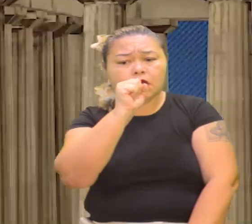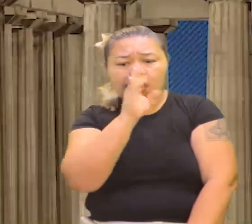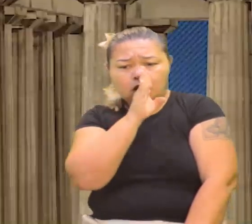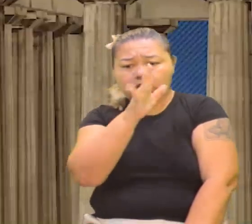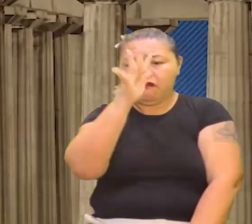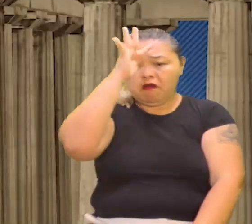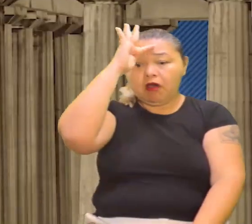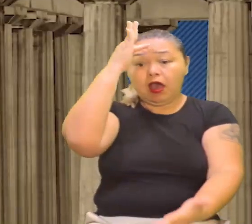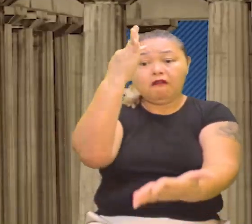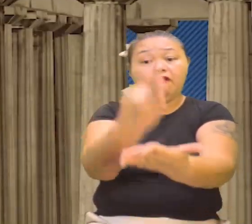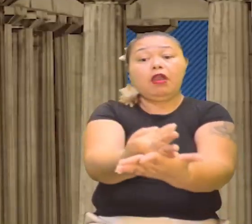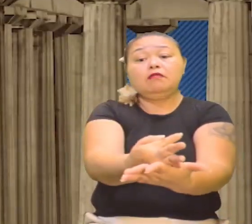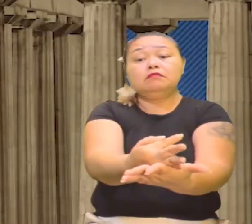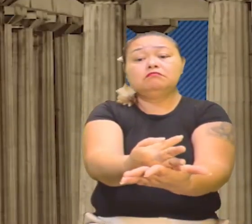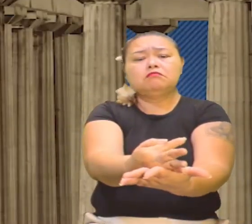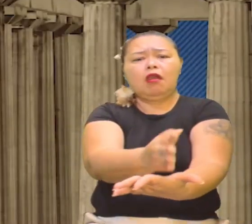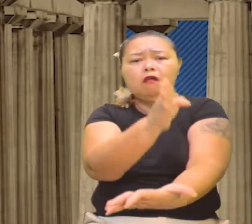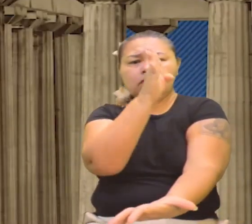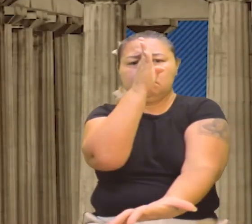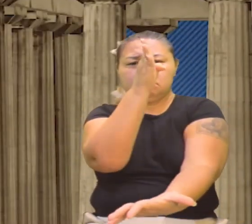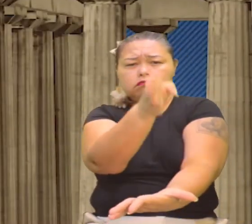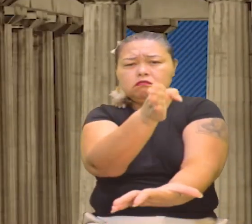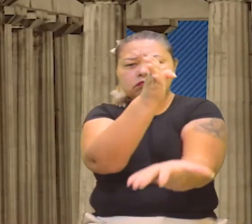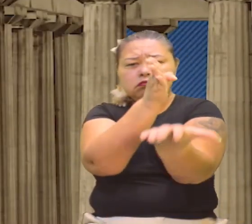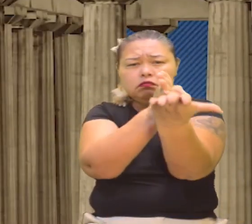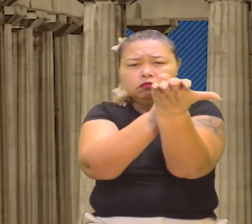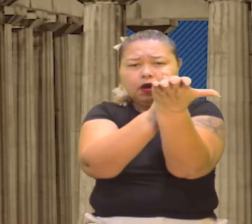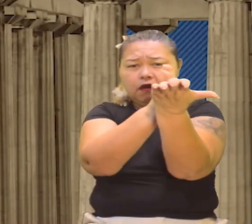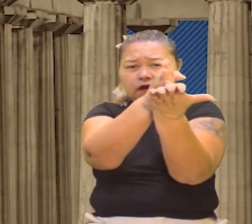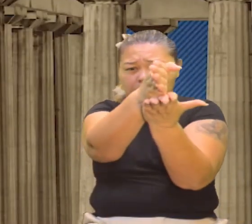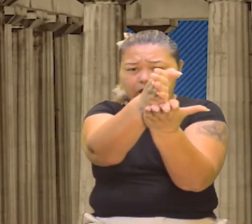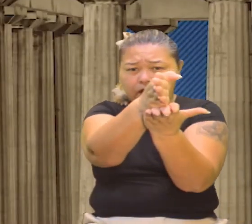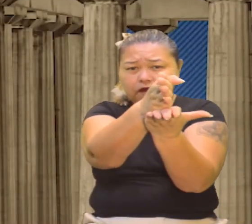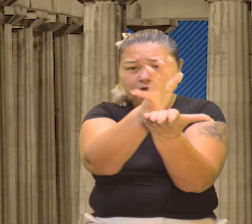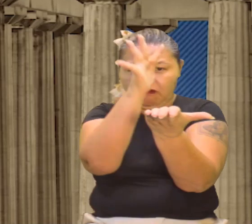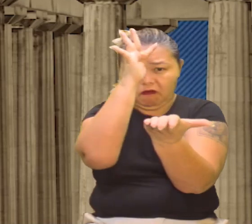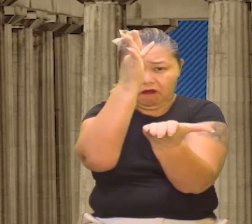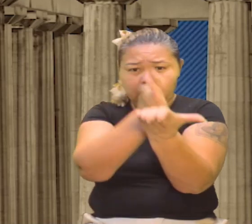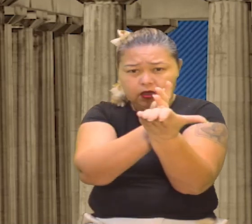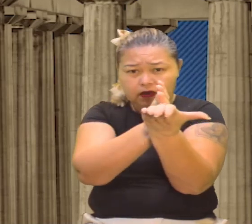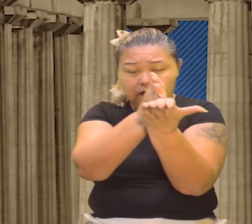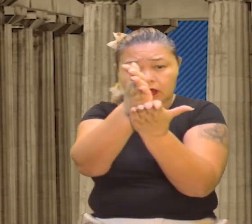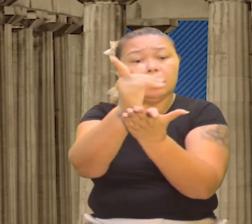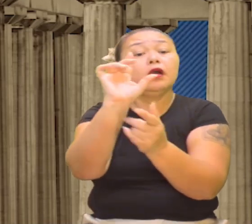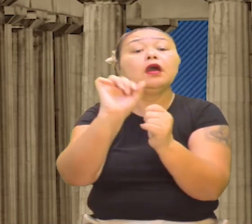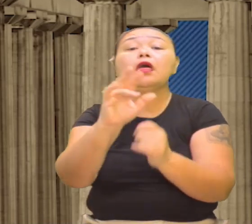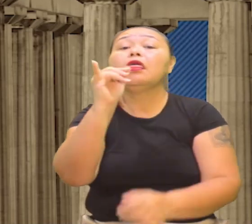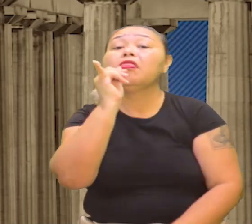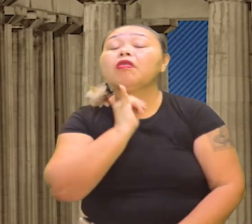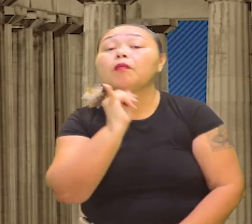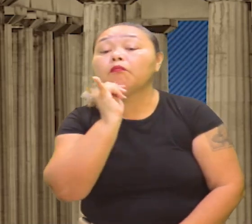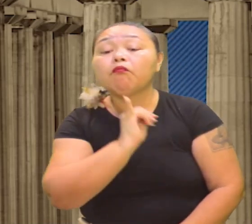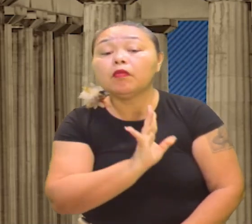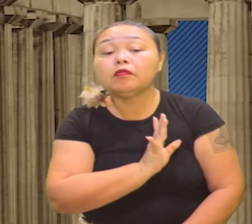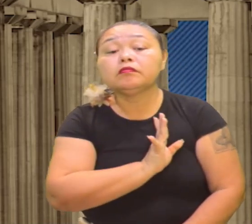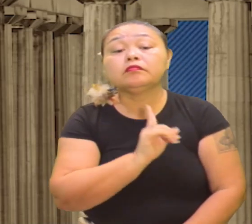tudo era movido com a fé, mais ou menos como eu já falei anterior, mas vou, afim, vou explicar. Exemplo, o sacerdote,